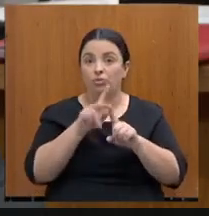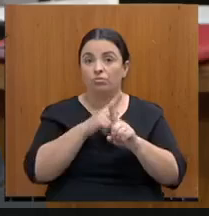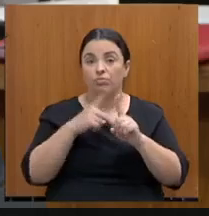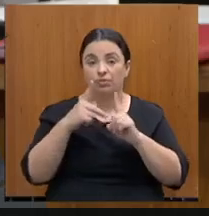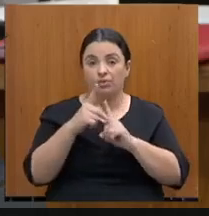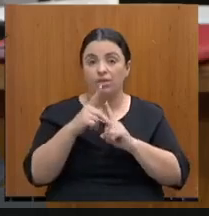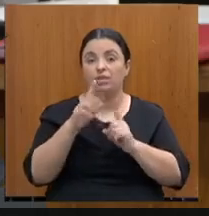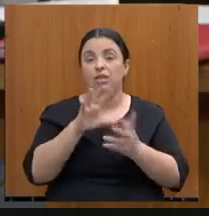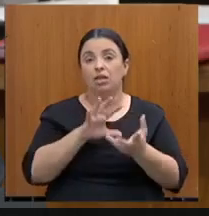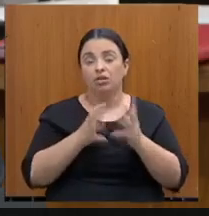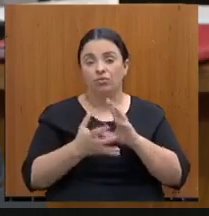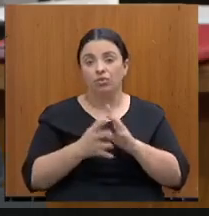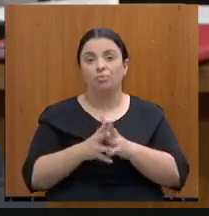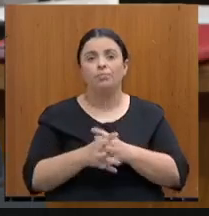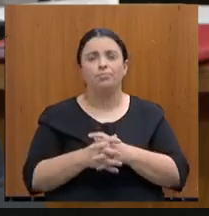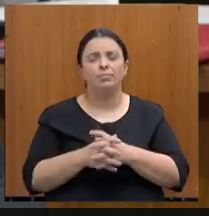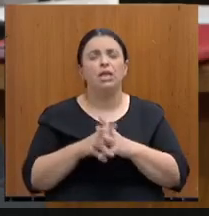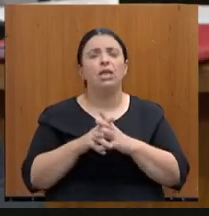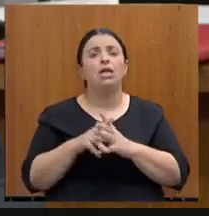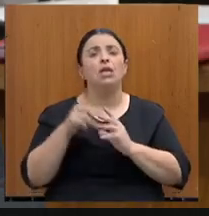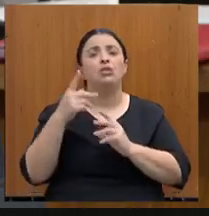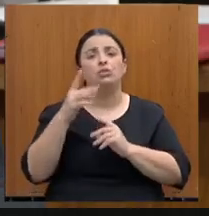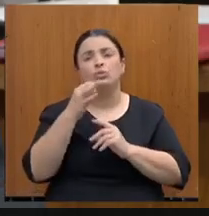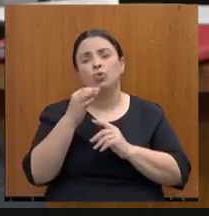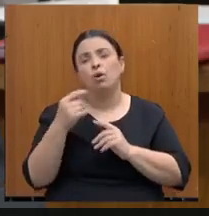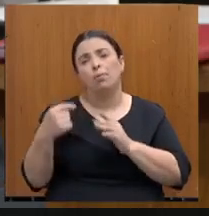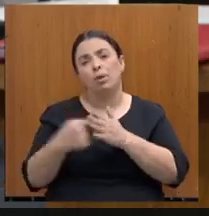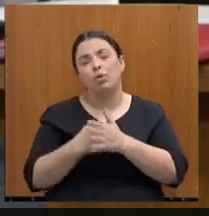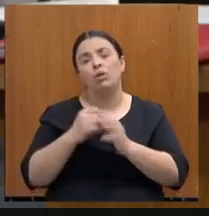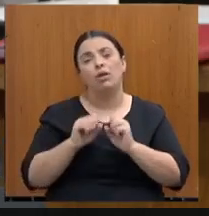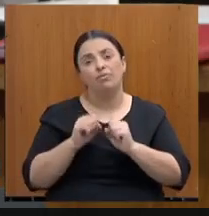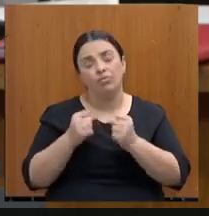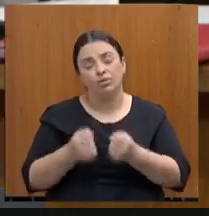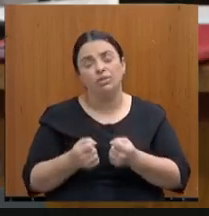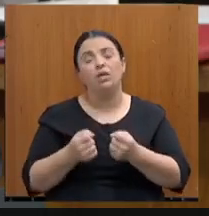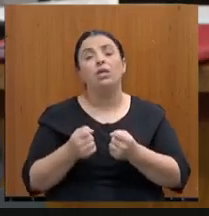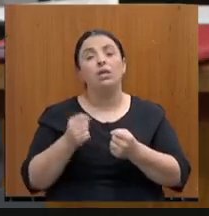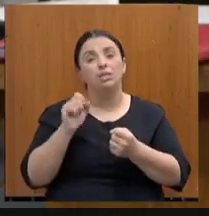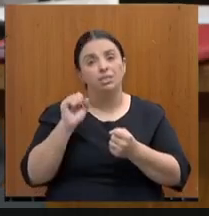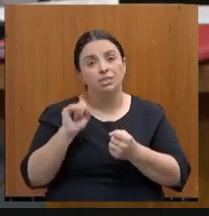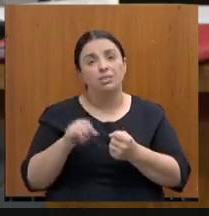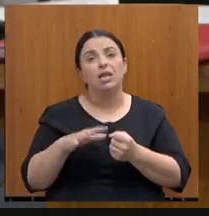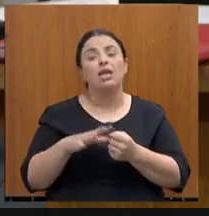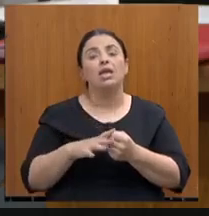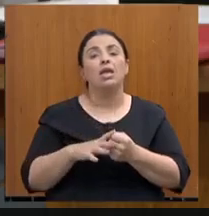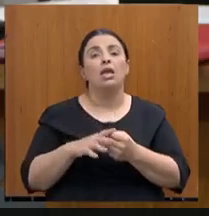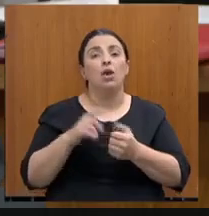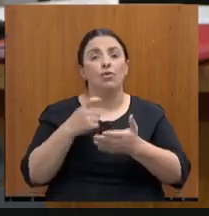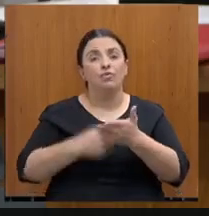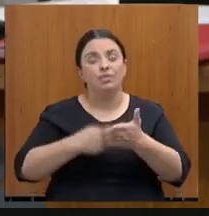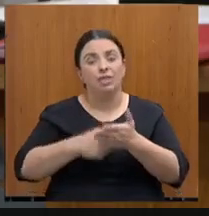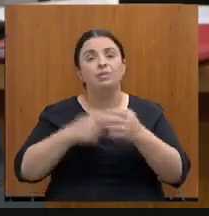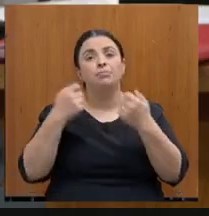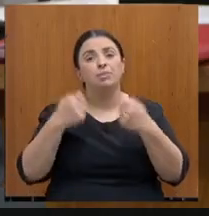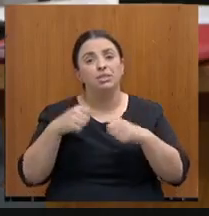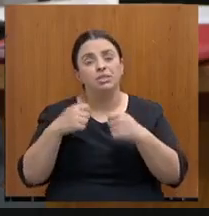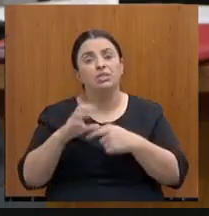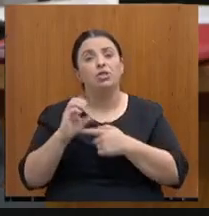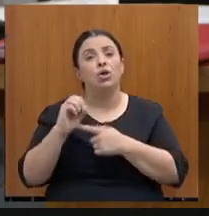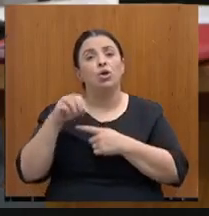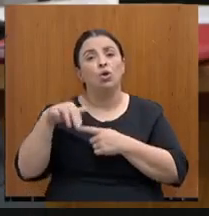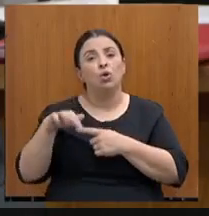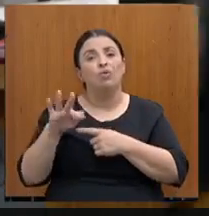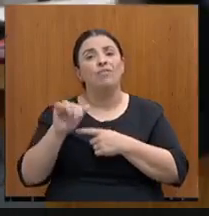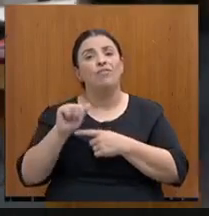reafirmando o o senhor colocou, as isenções fiscais, elas necessitam do CONFAS por aprovação unânima. Então,